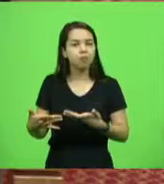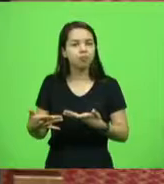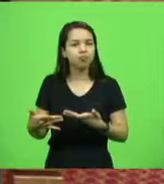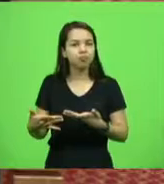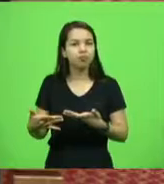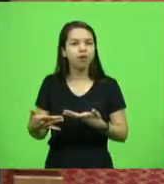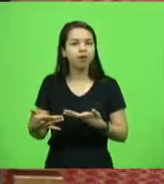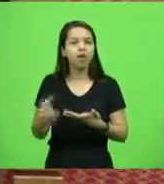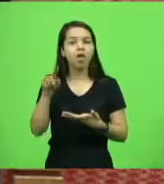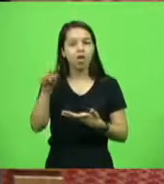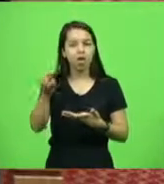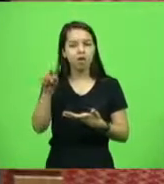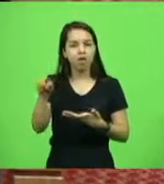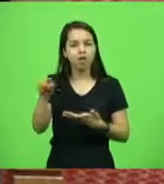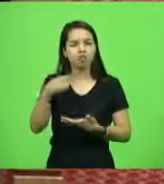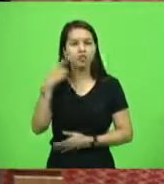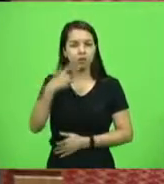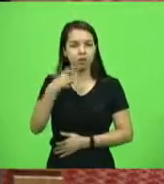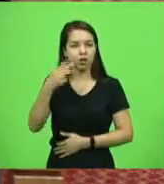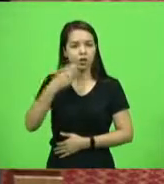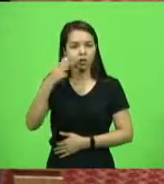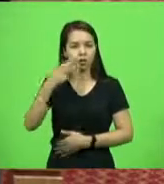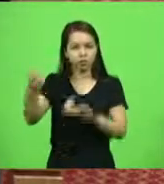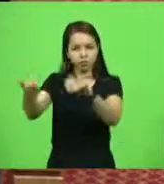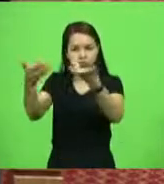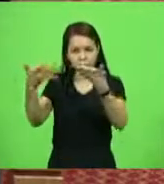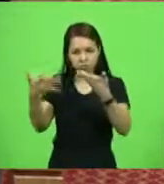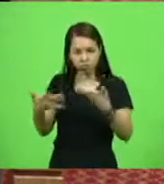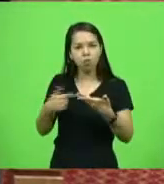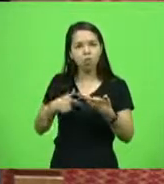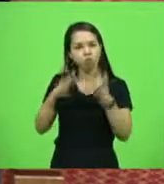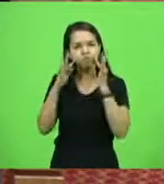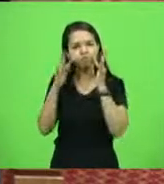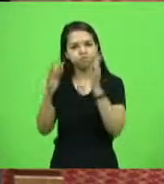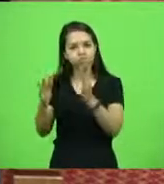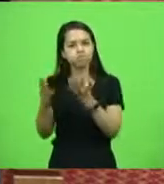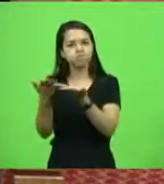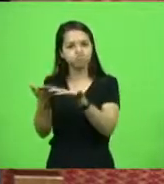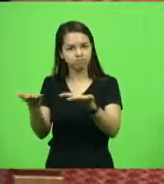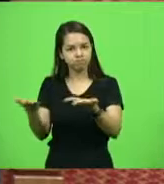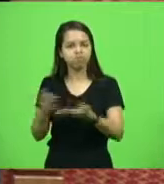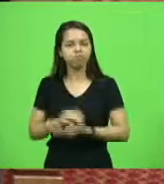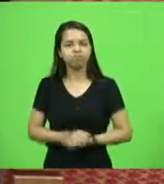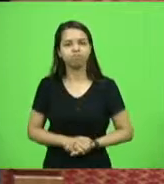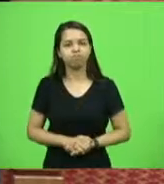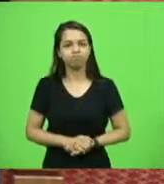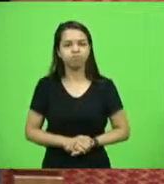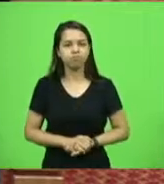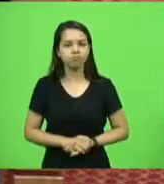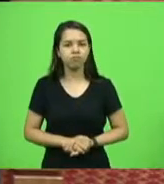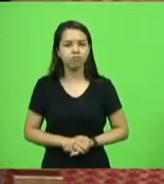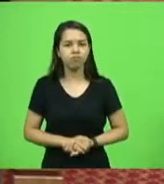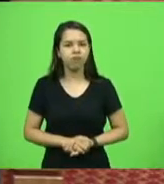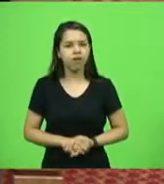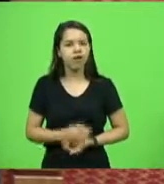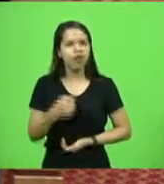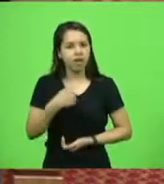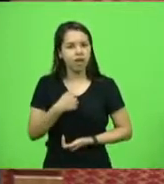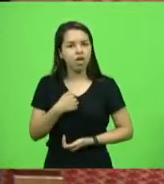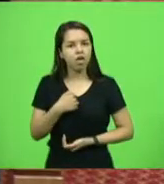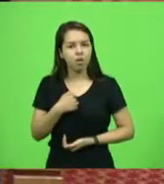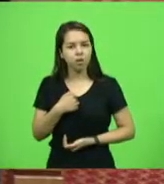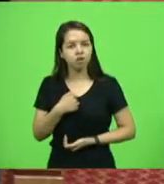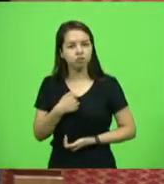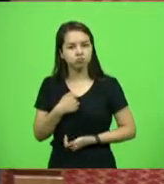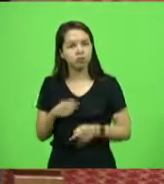Machado sobre combate à criminalidade, sargento Lima, e eu tenho um assunto aqui